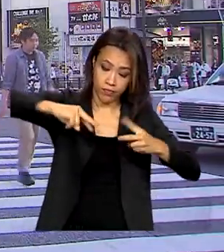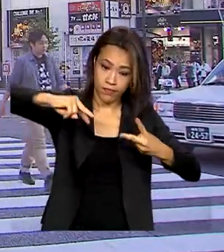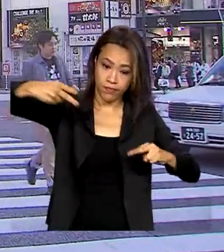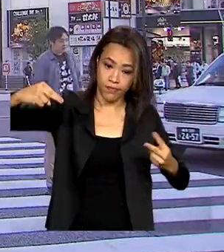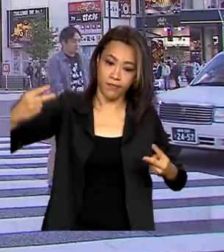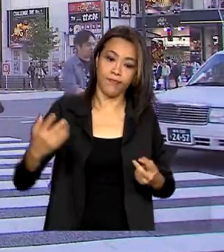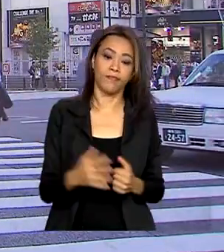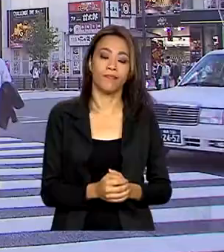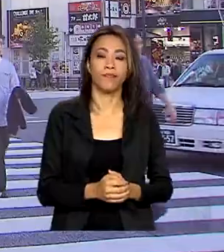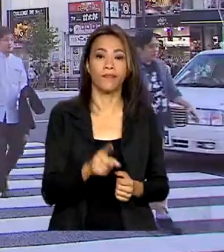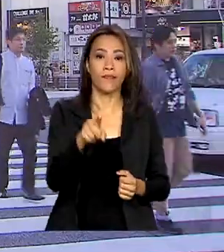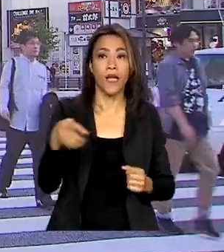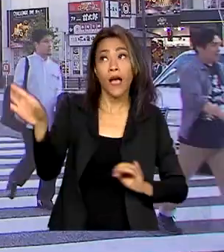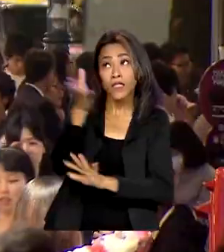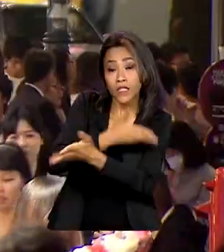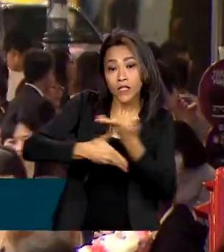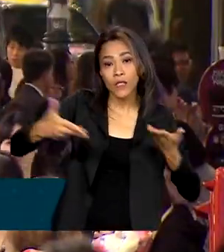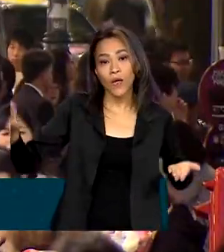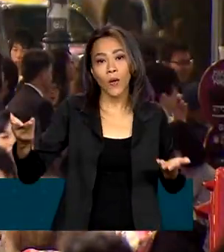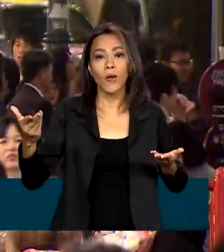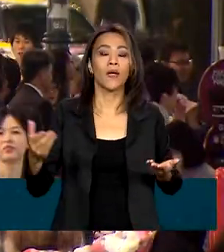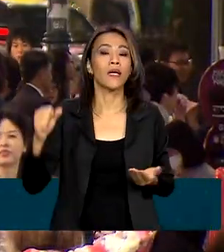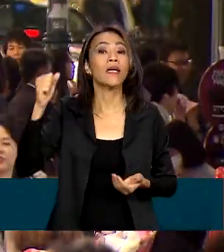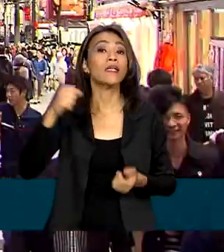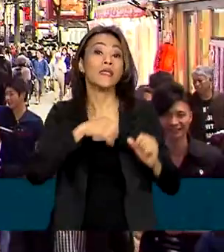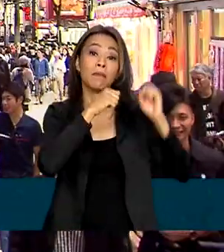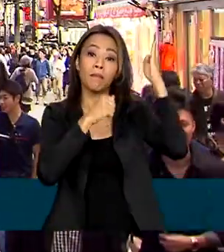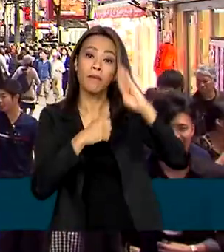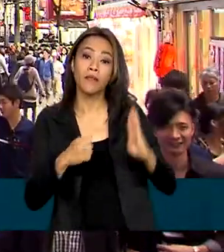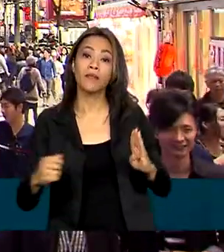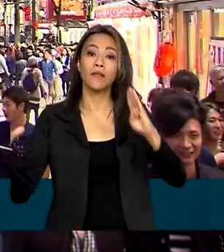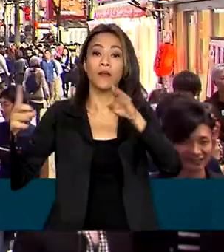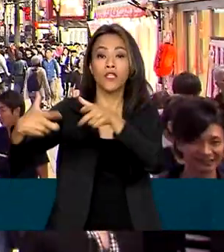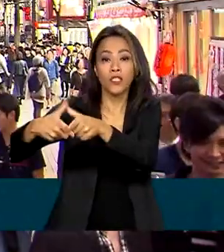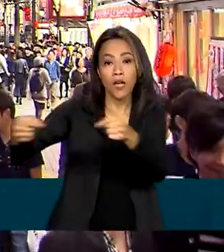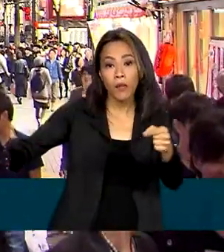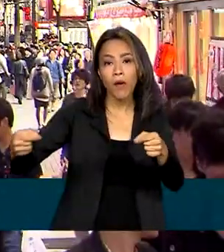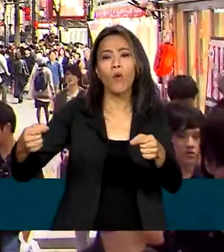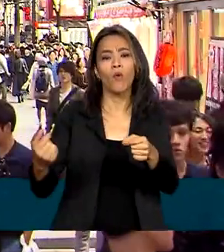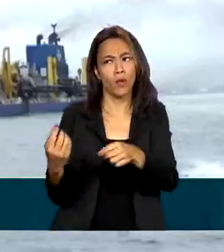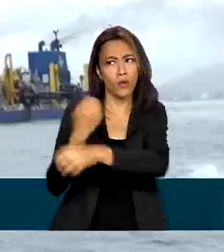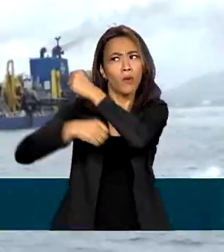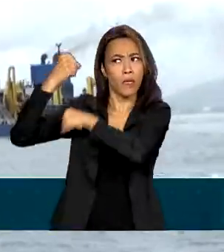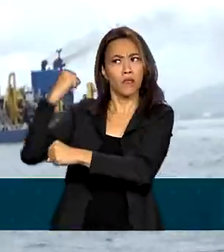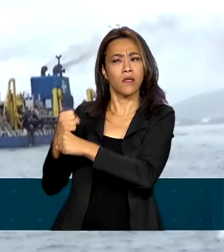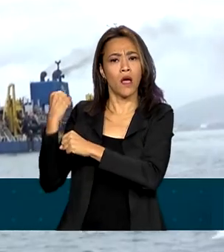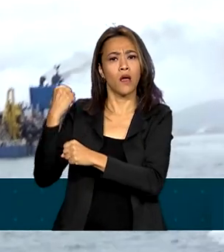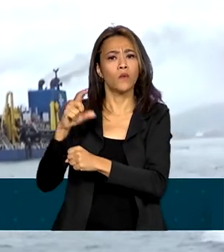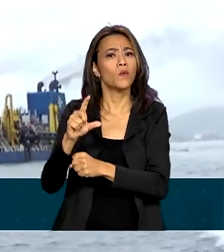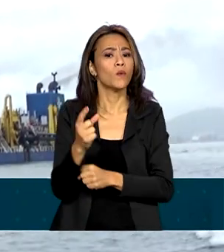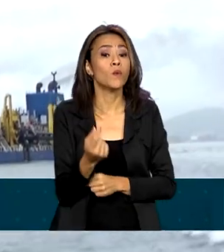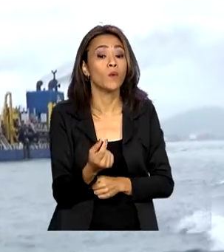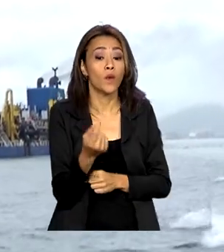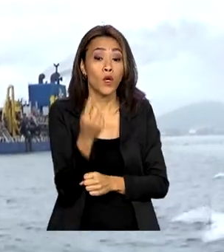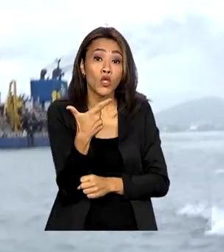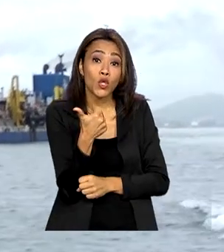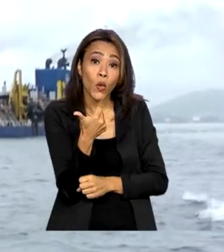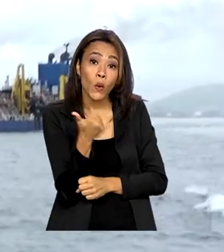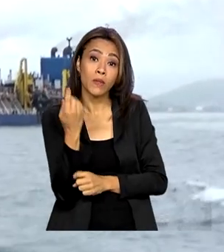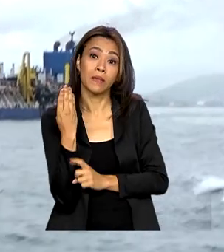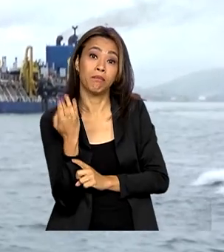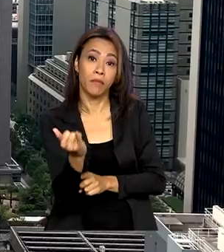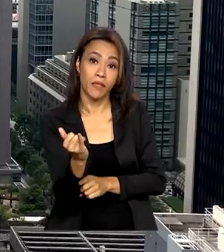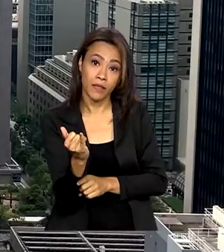As trocas comerciais entre Brasil e Japão movimentaram no ano passado cerca de 12 bilhões de